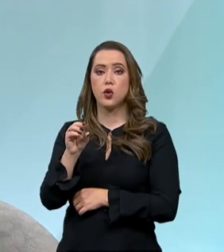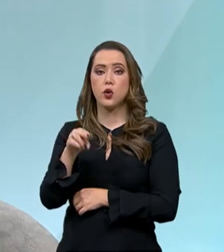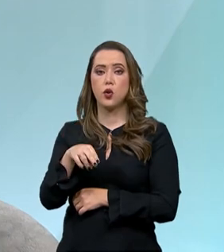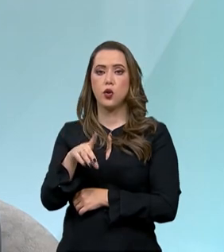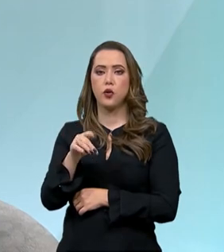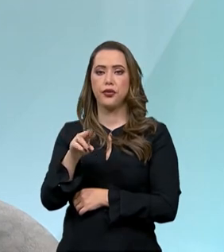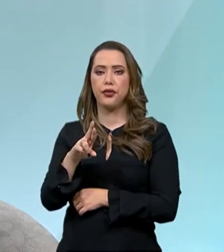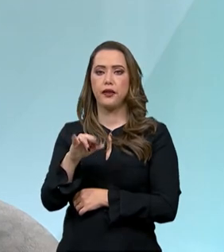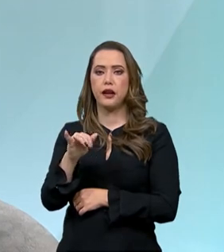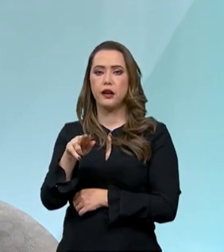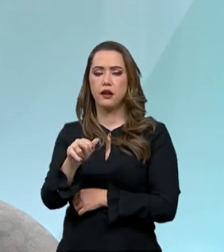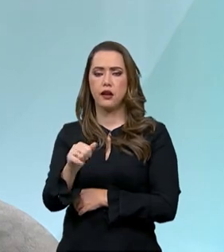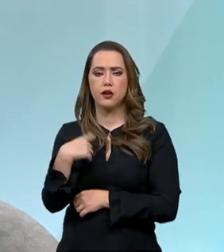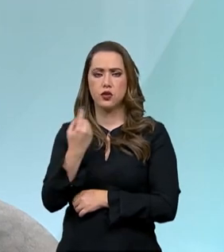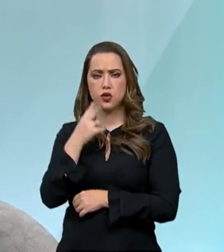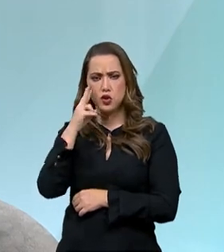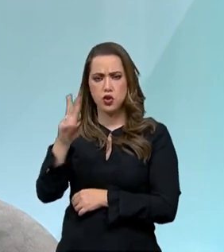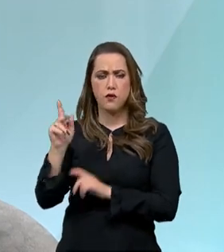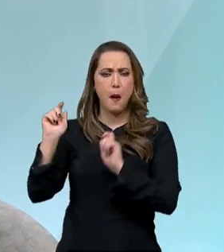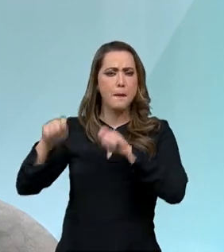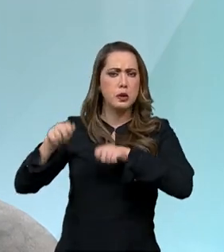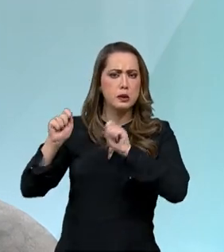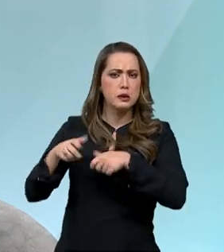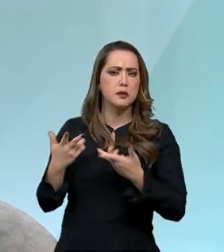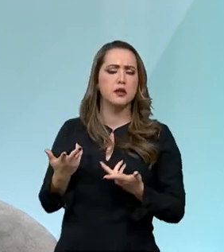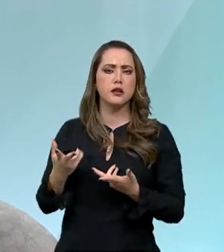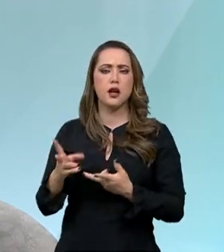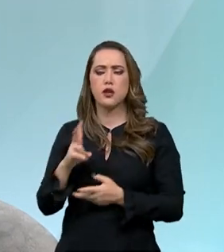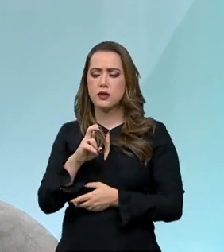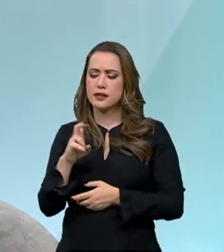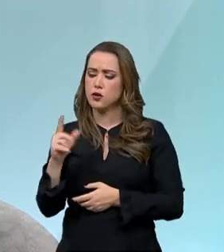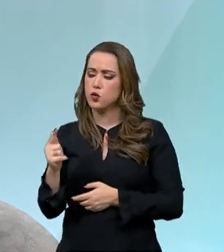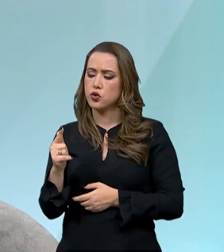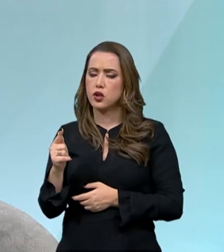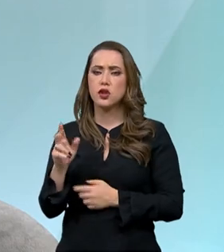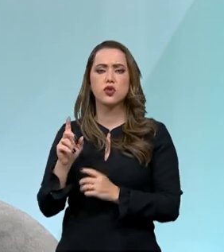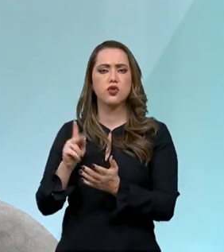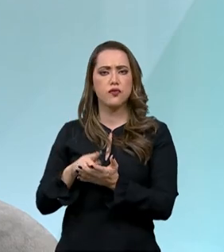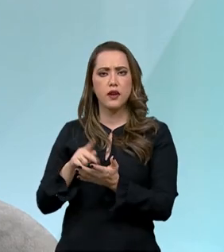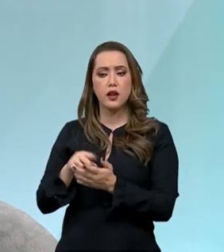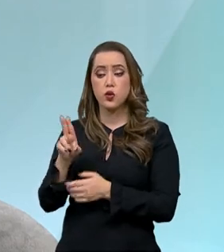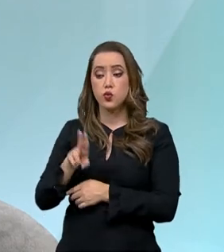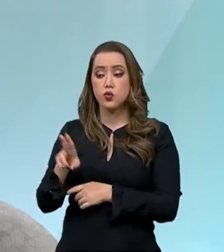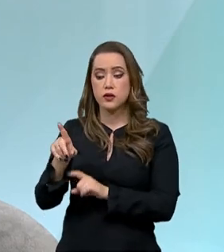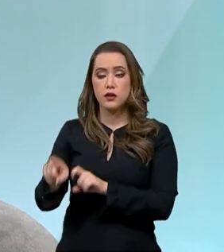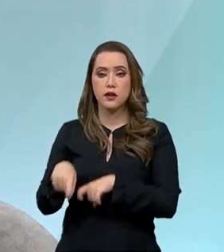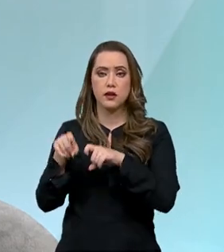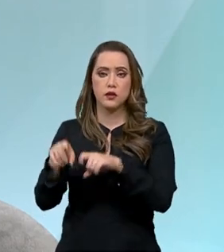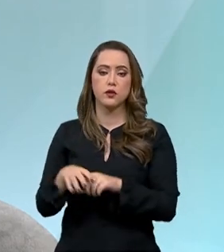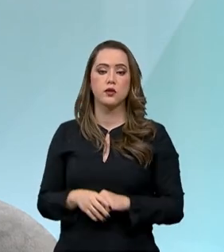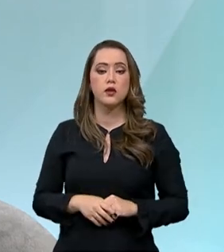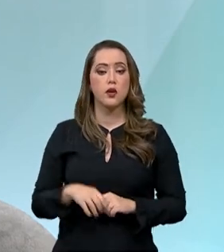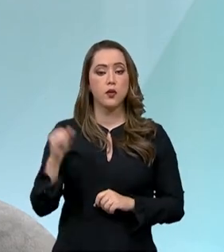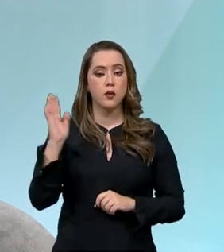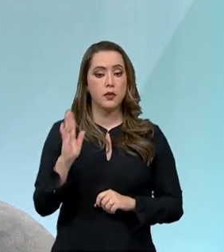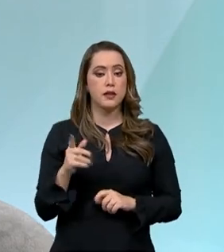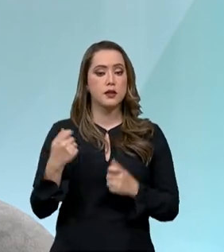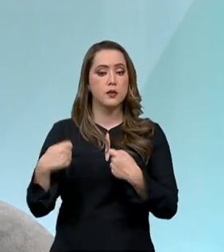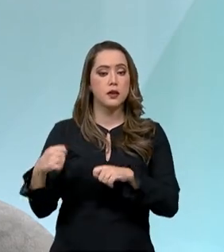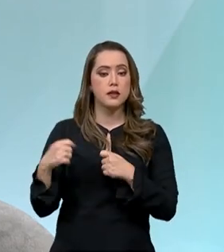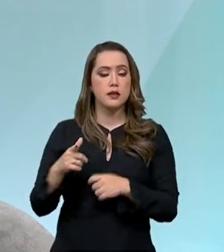ver o que pode ser a tecnologia 5G no agro. O Brasil precisa resolver o problema da